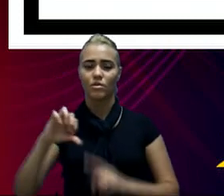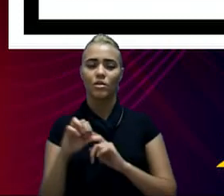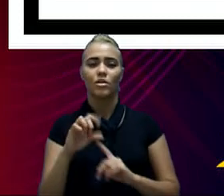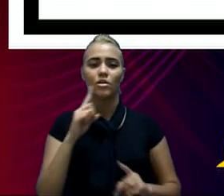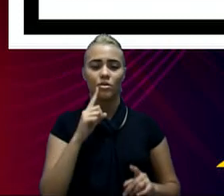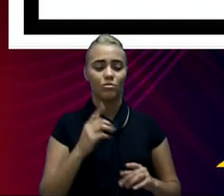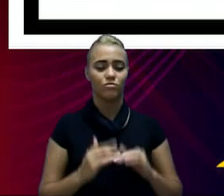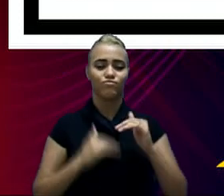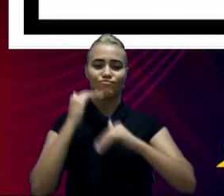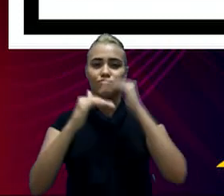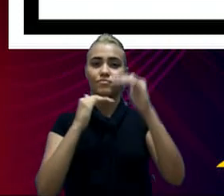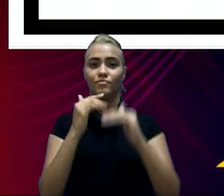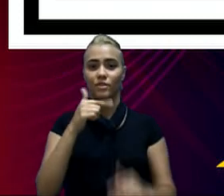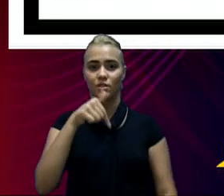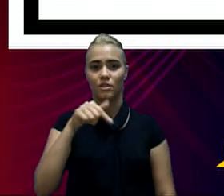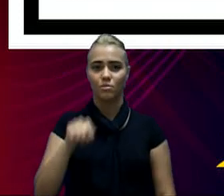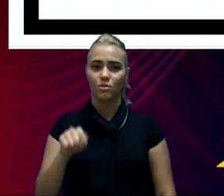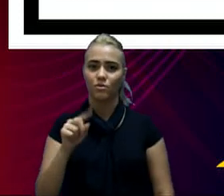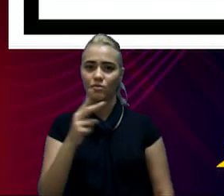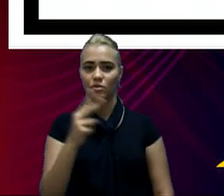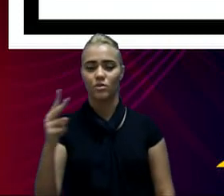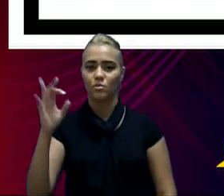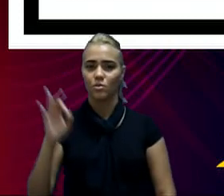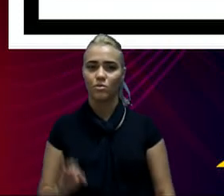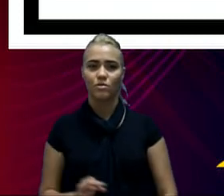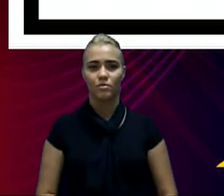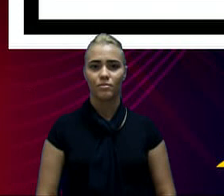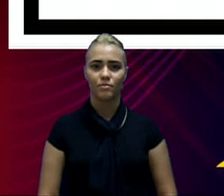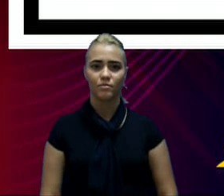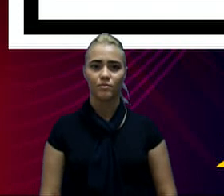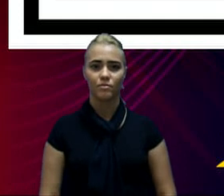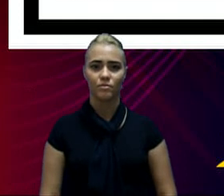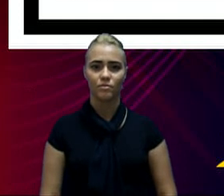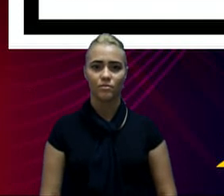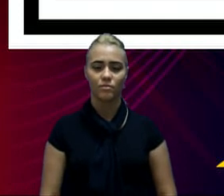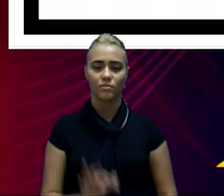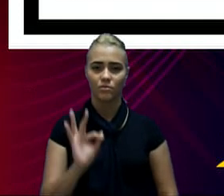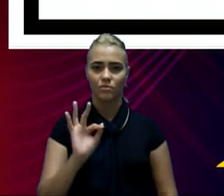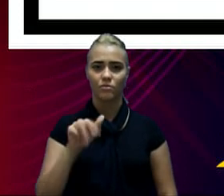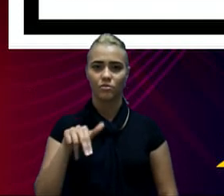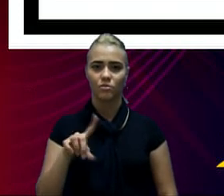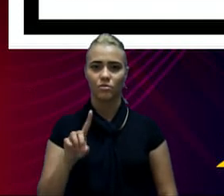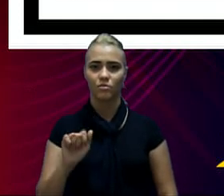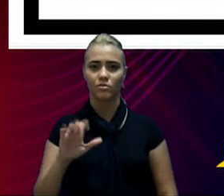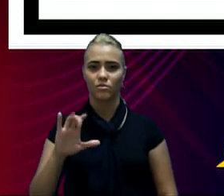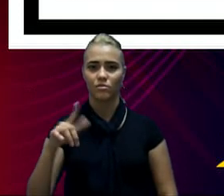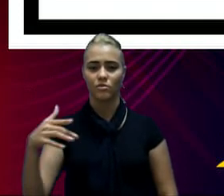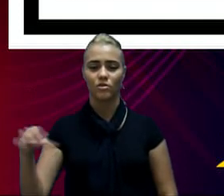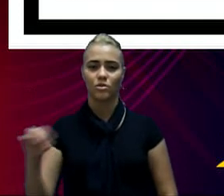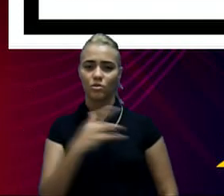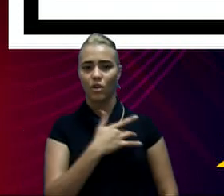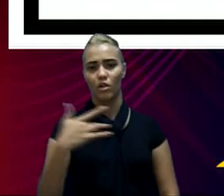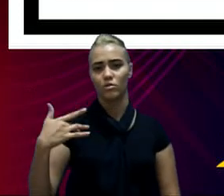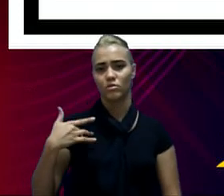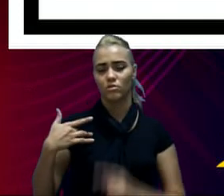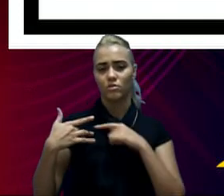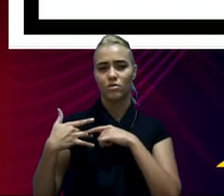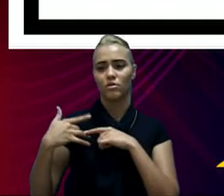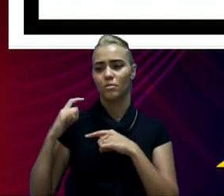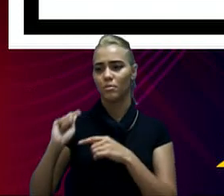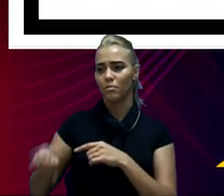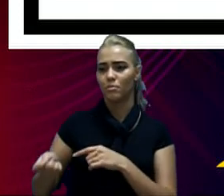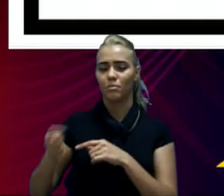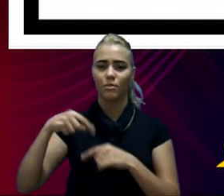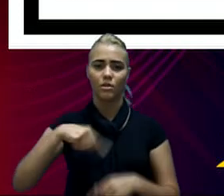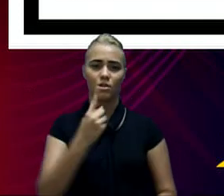crescimento, portanto, da ordem de 7,22%. A Fundação FUNSERVE para a saúde, uma despesa paga